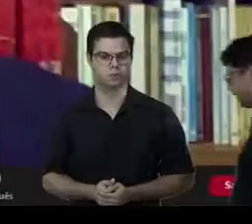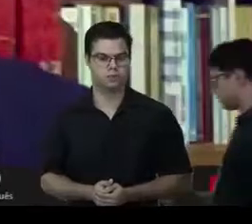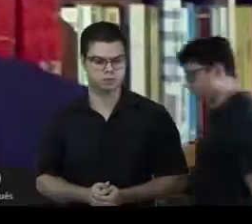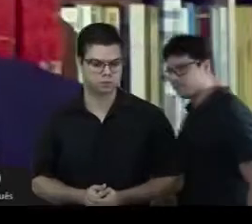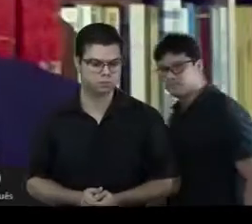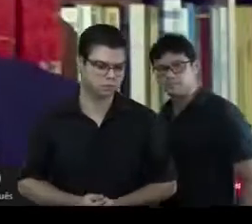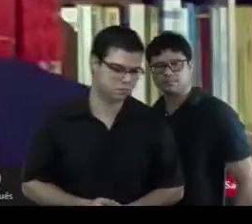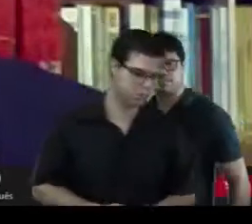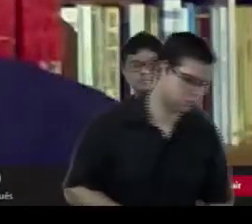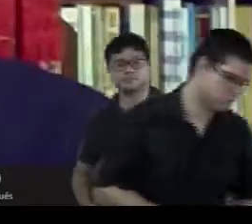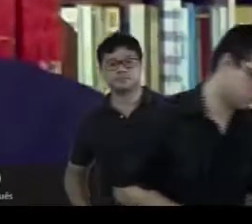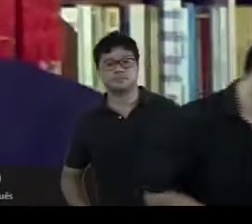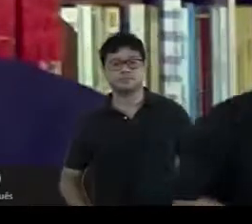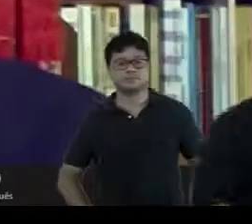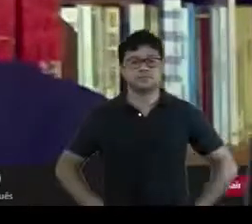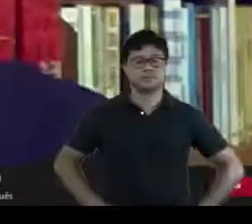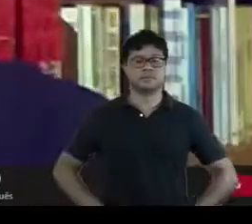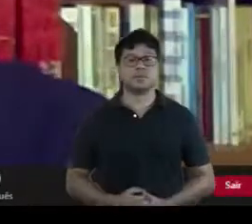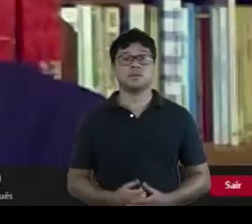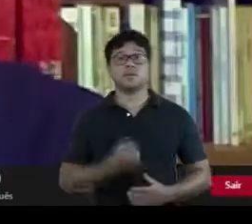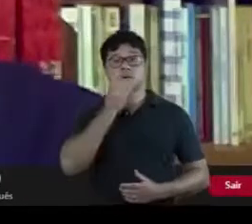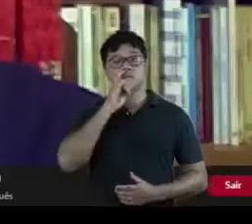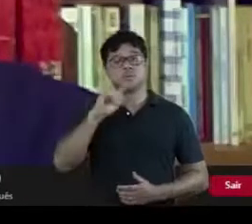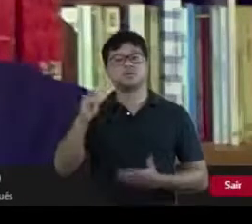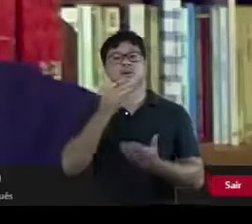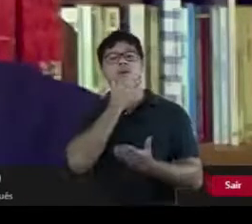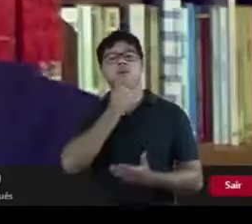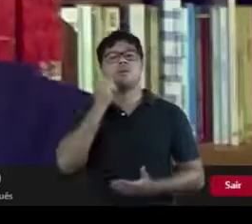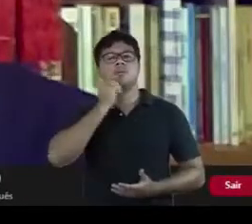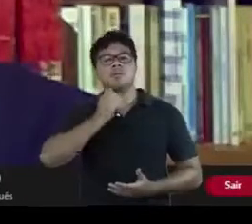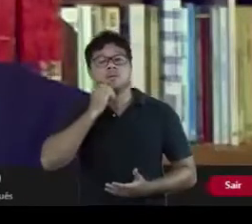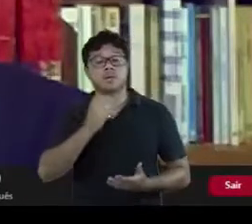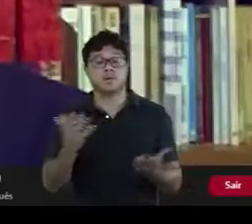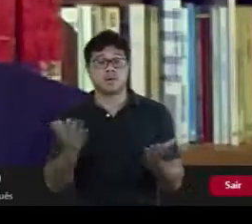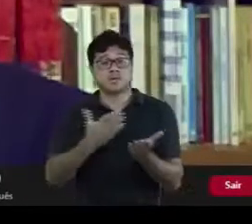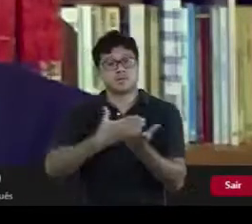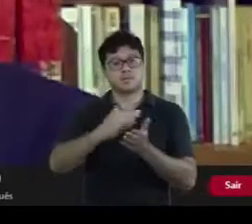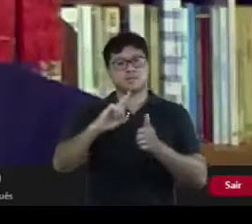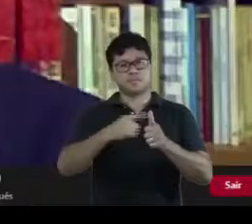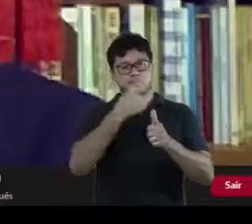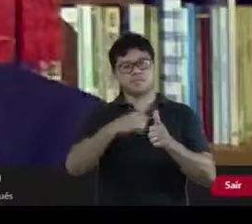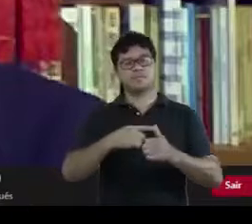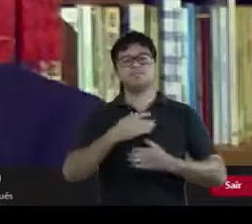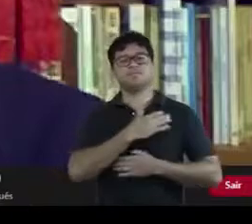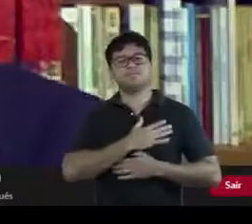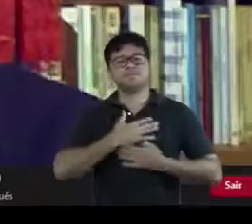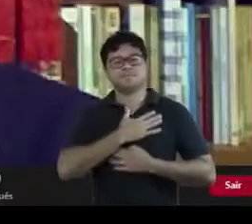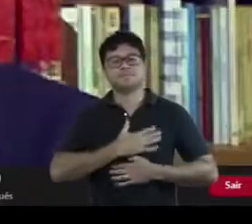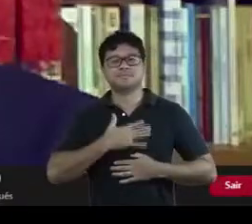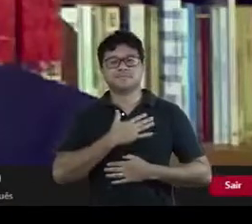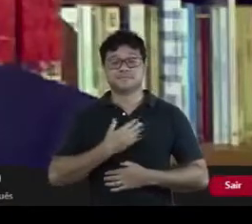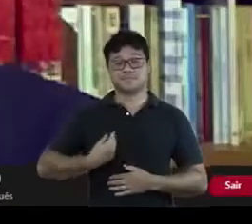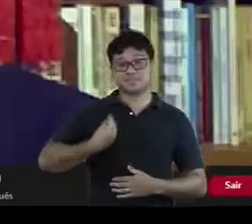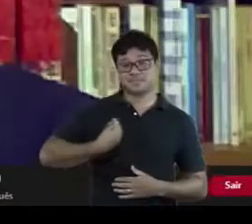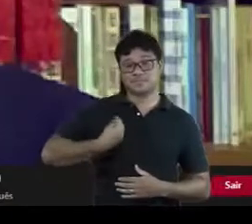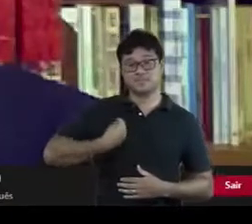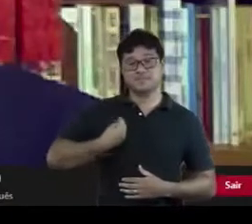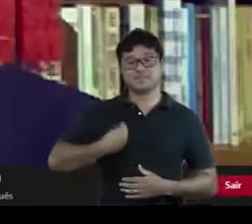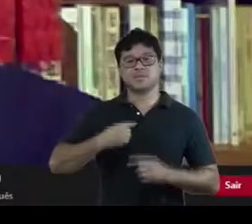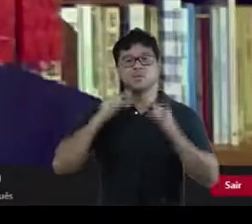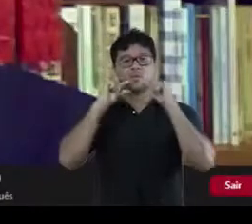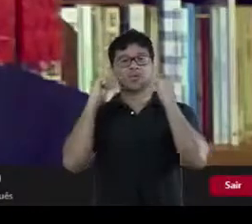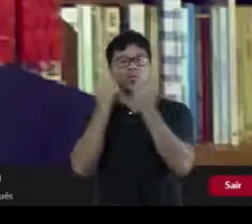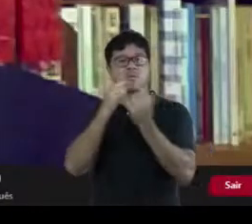Bom dia a todas e todos. Eu queria, inicialmente, dizer que é um imenso prazer participar desse Coloque